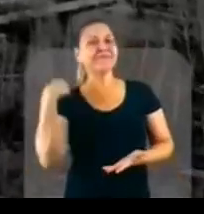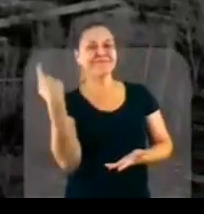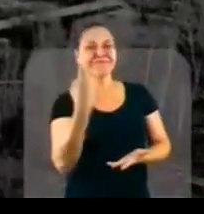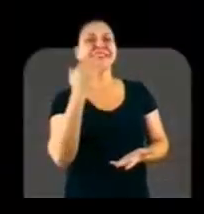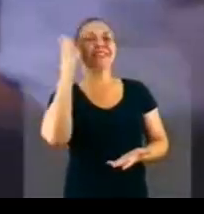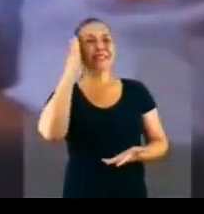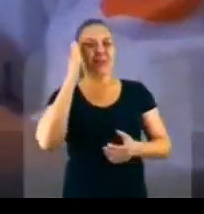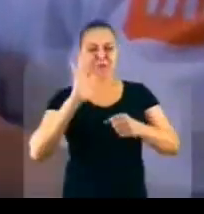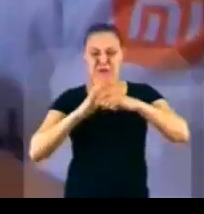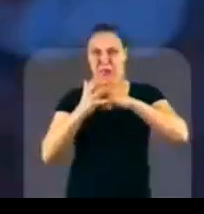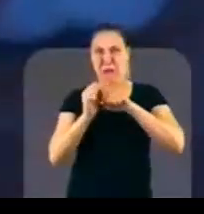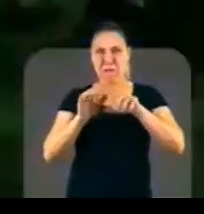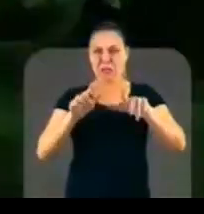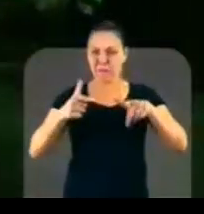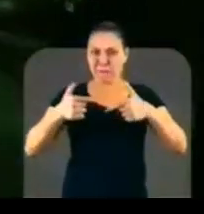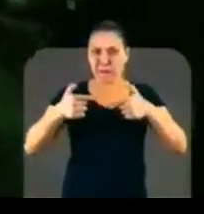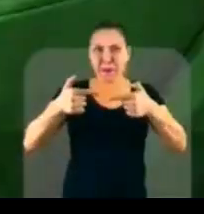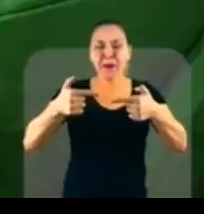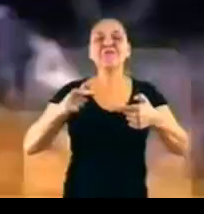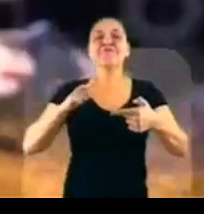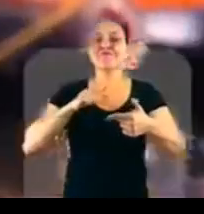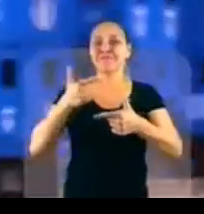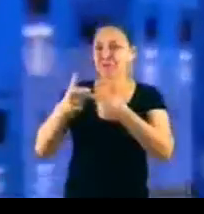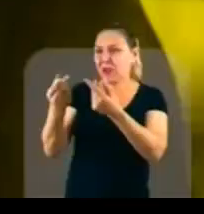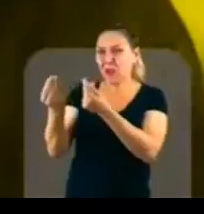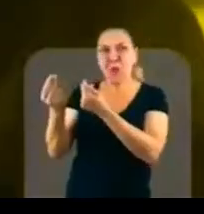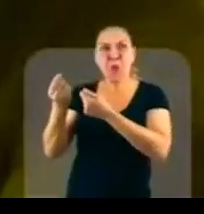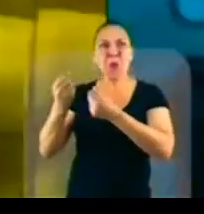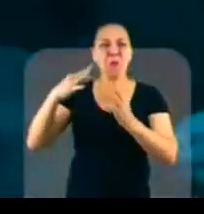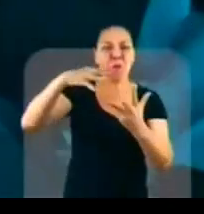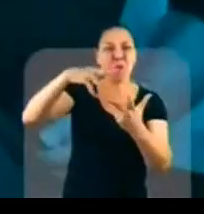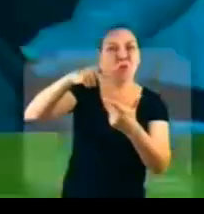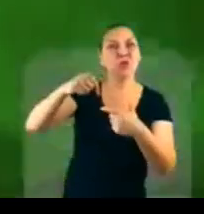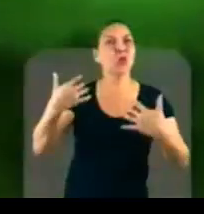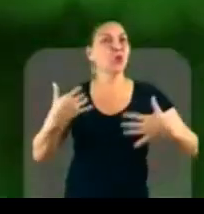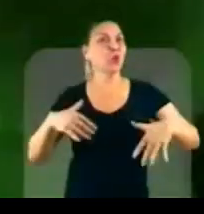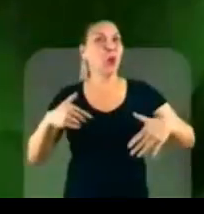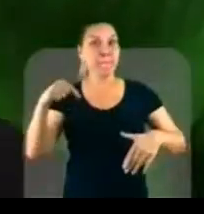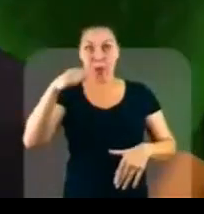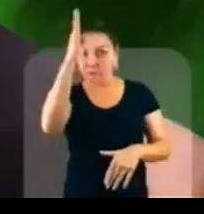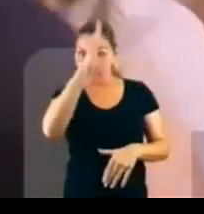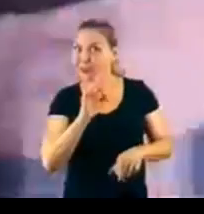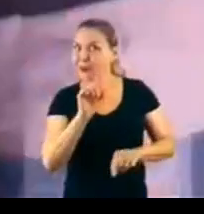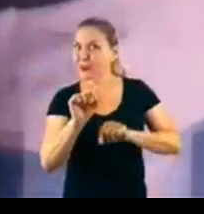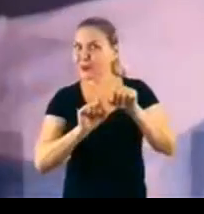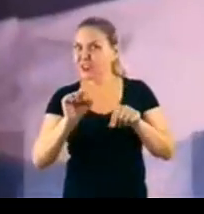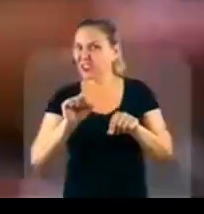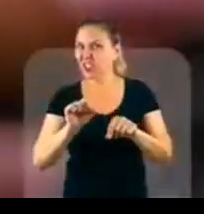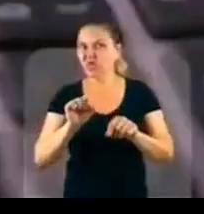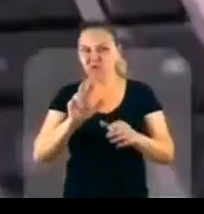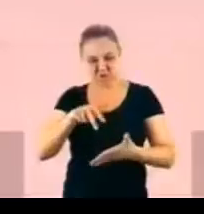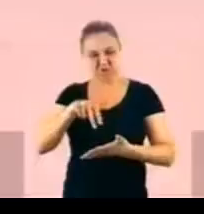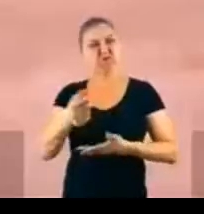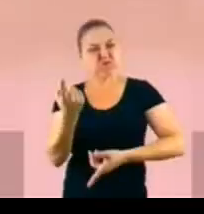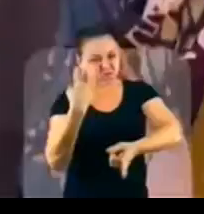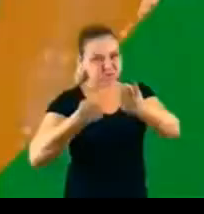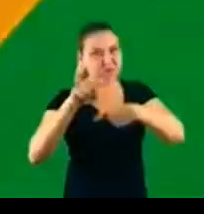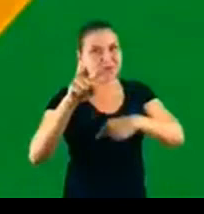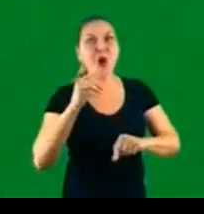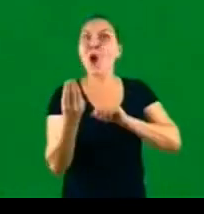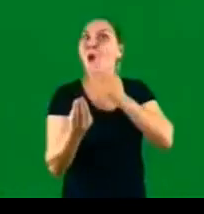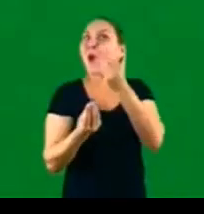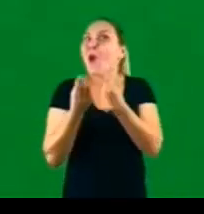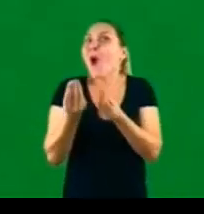todo, mas aqui no Brasil a gente tá superando, porque o governo Bolsonaro incentiva a geração de